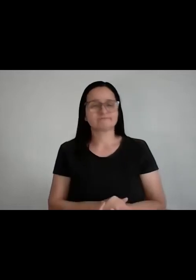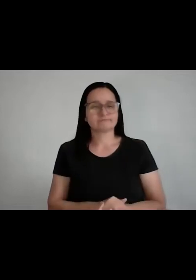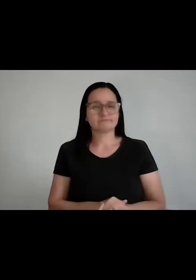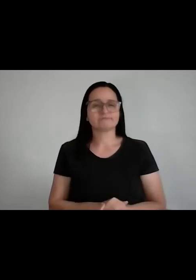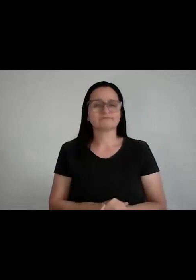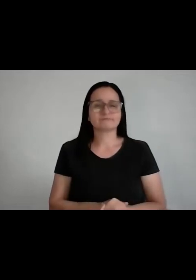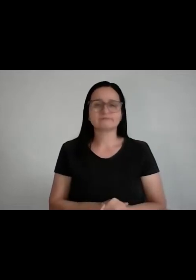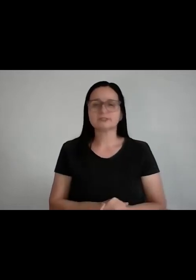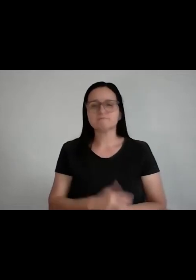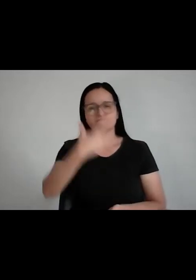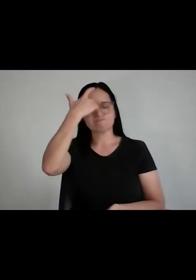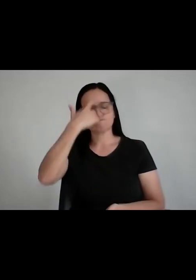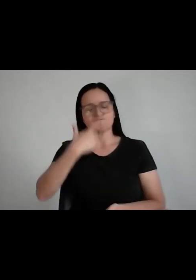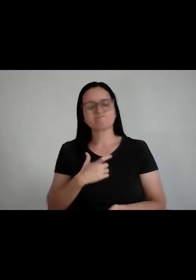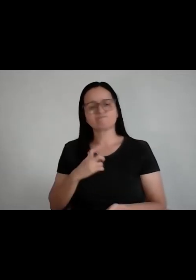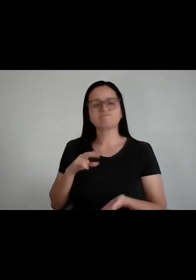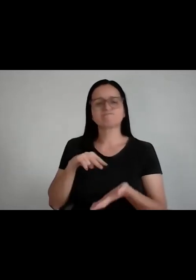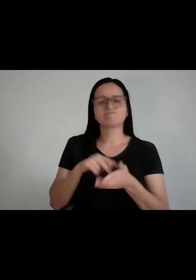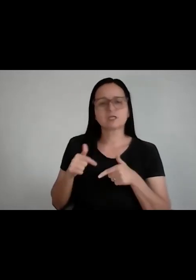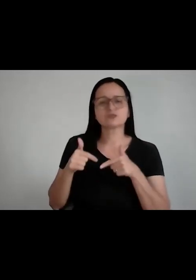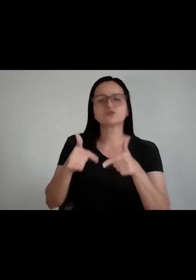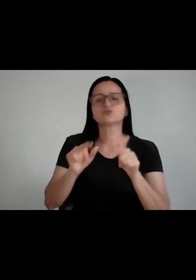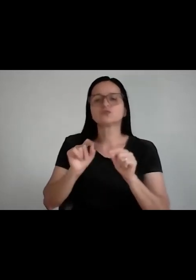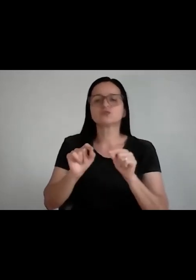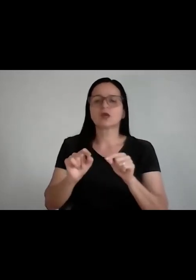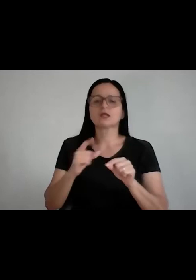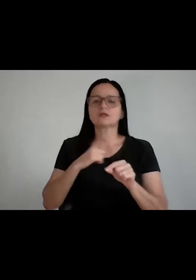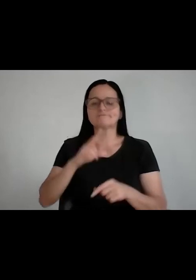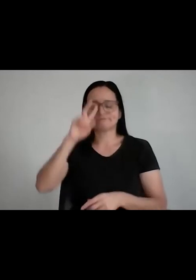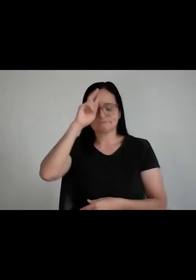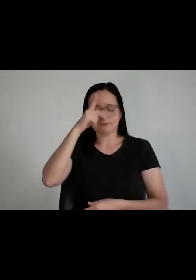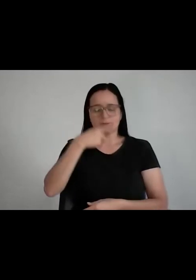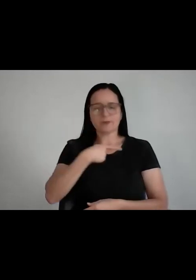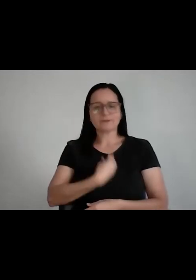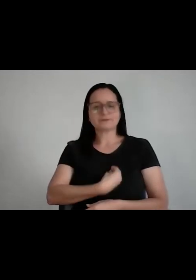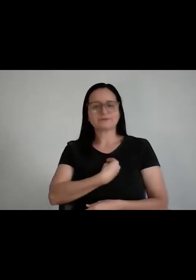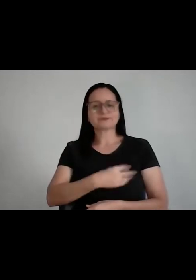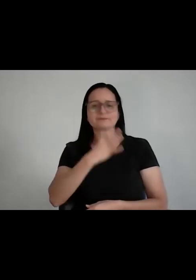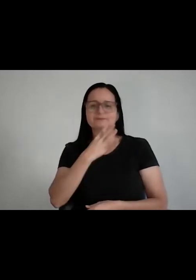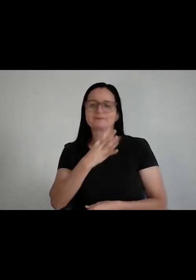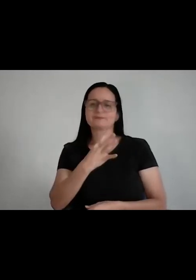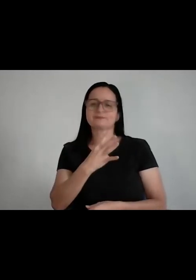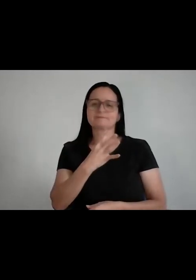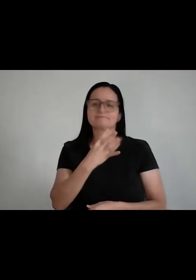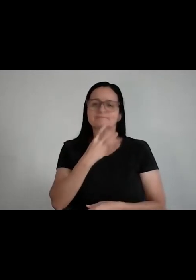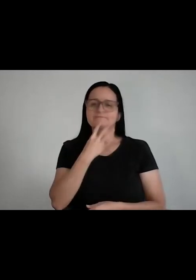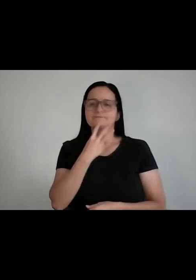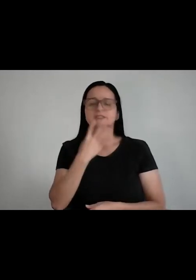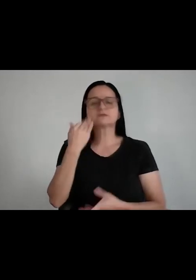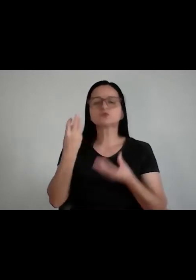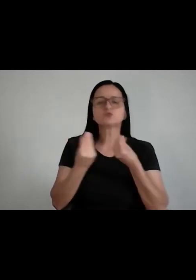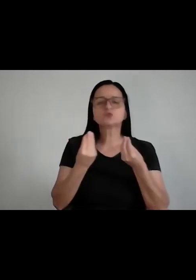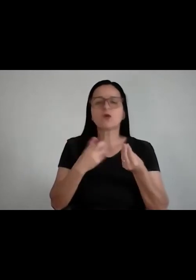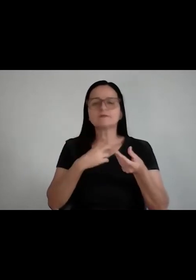essa postura, ela é muito vinda do autoconhecimento que essa pessoa tem, e de como ela administra as suas